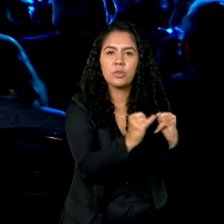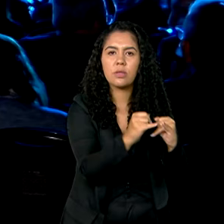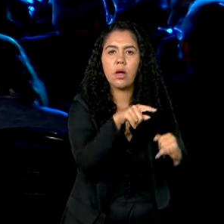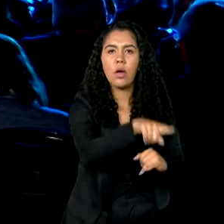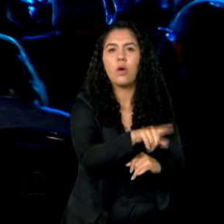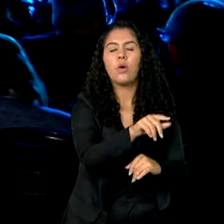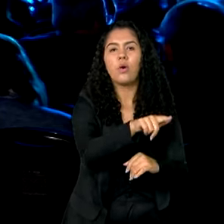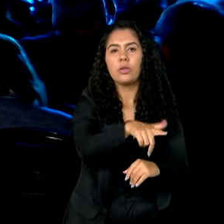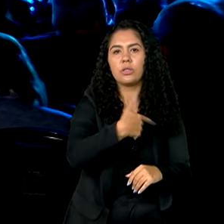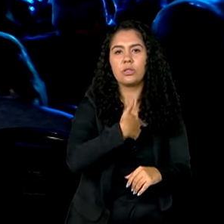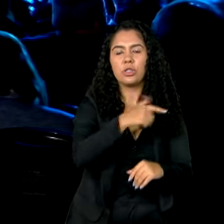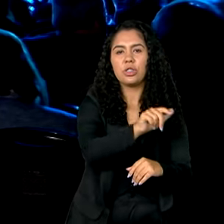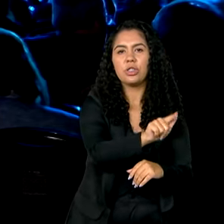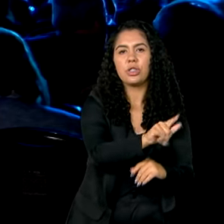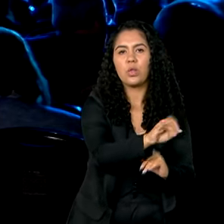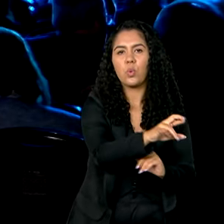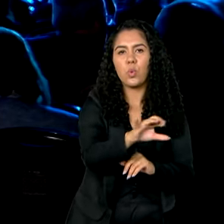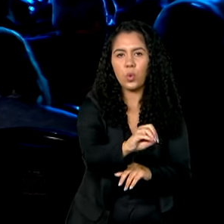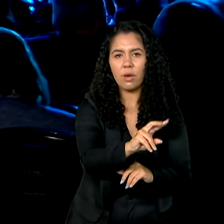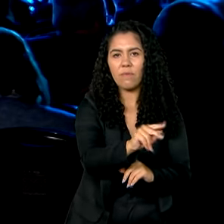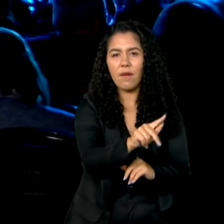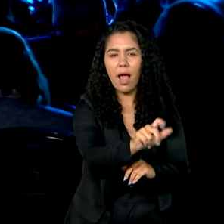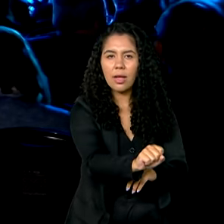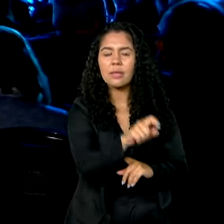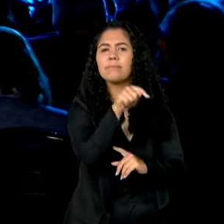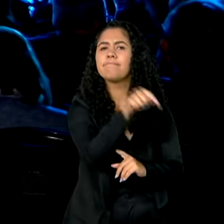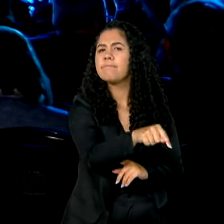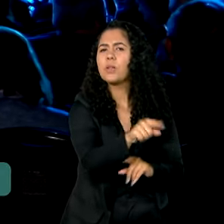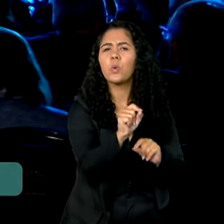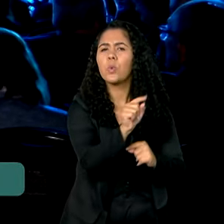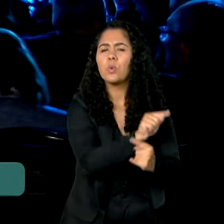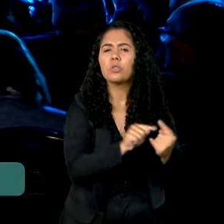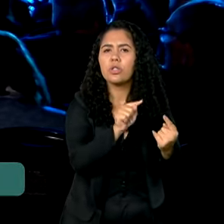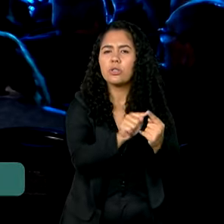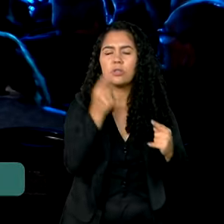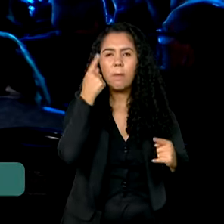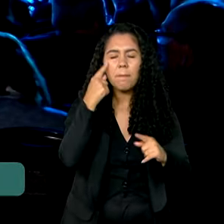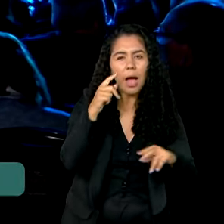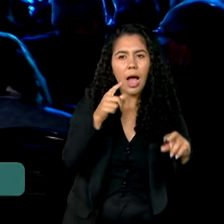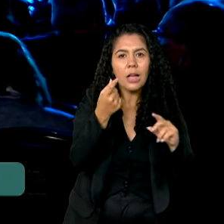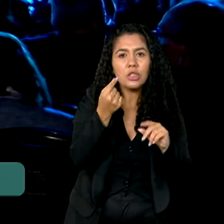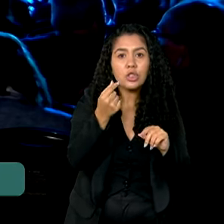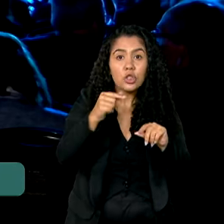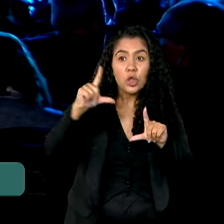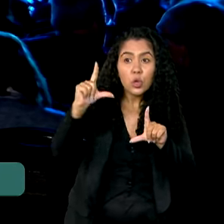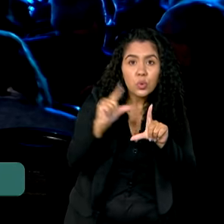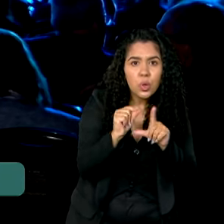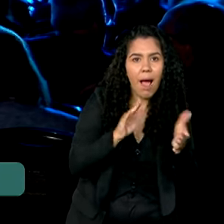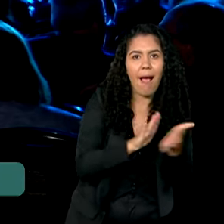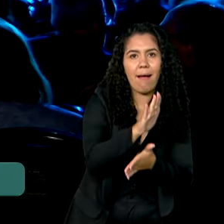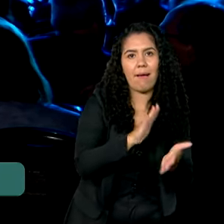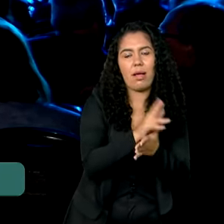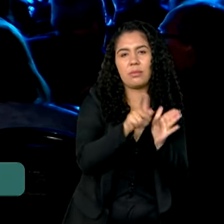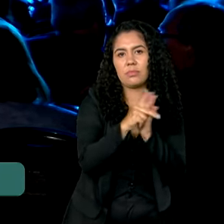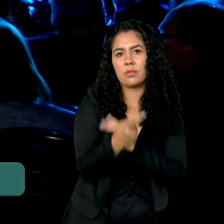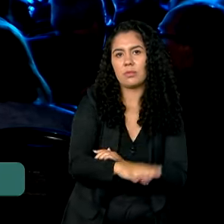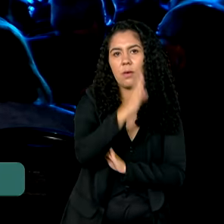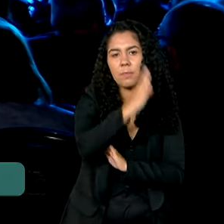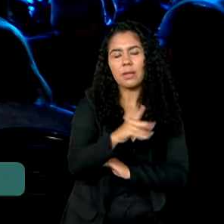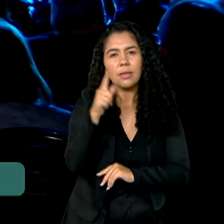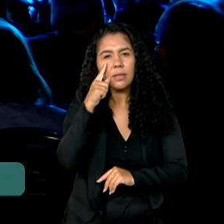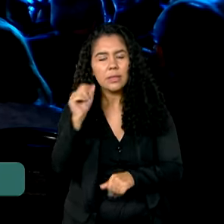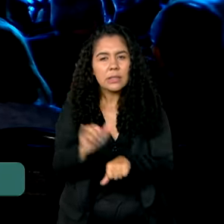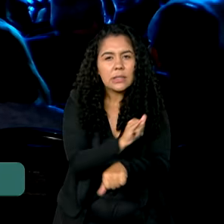focar inicialmente em seis ações principais para reduzir o custo Brasil, melhorar e diversificar os meios de